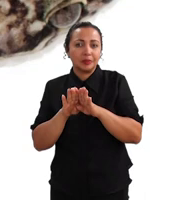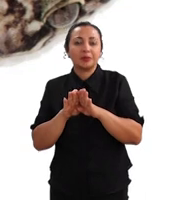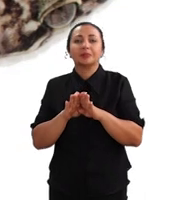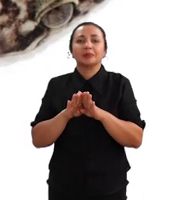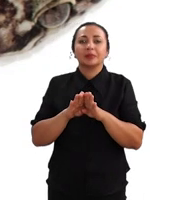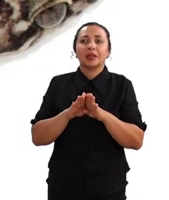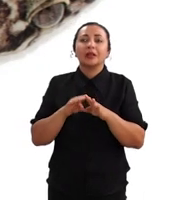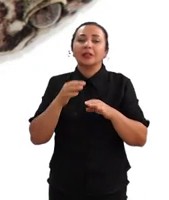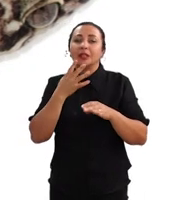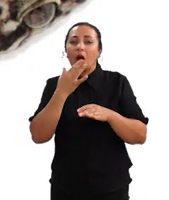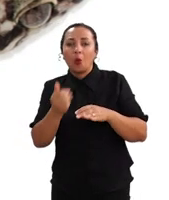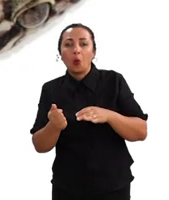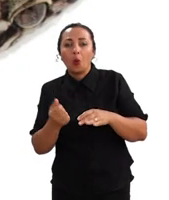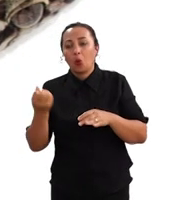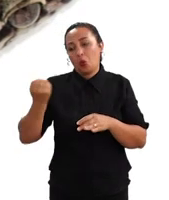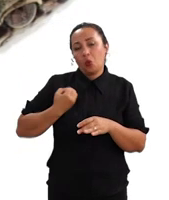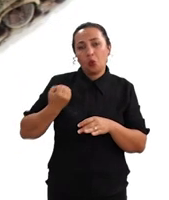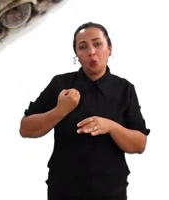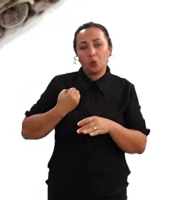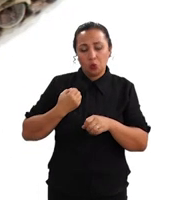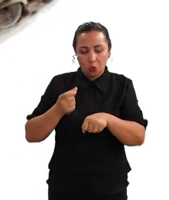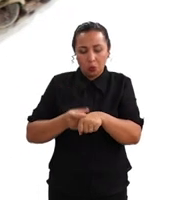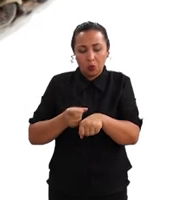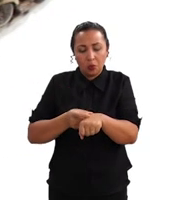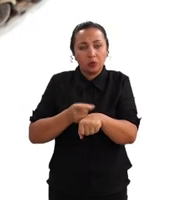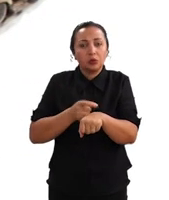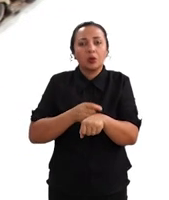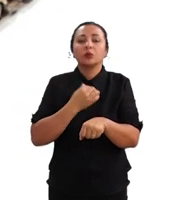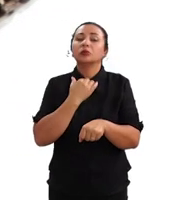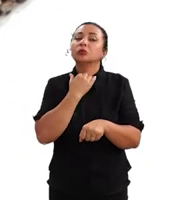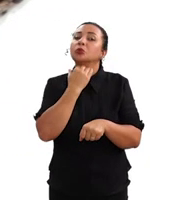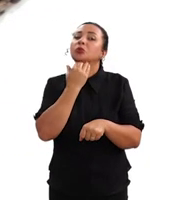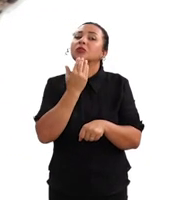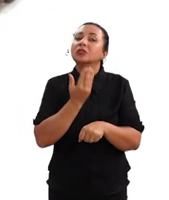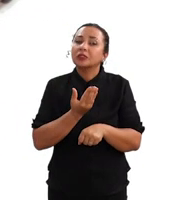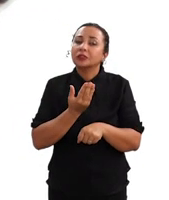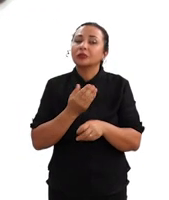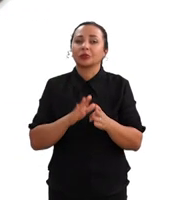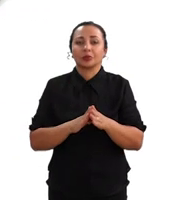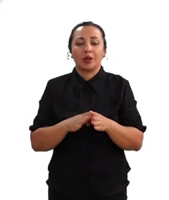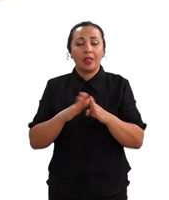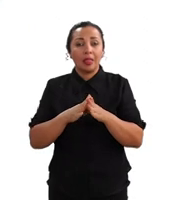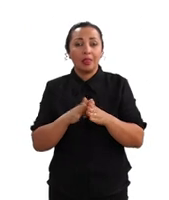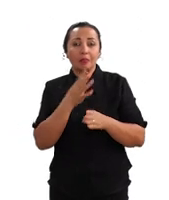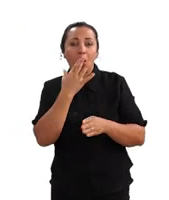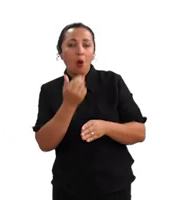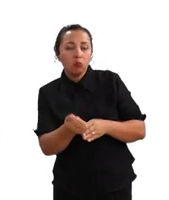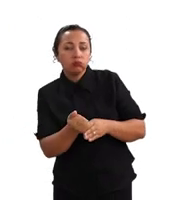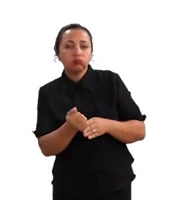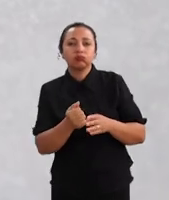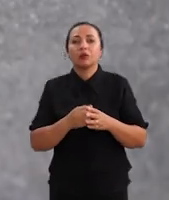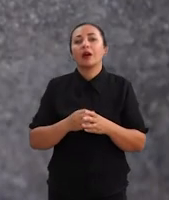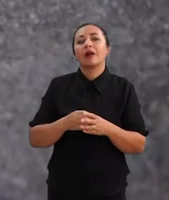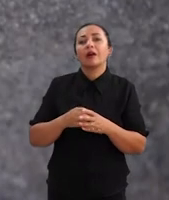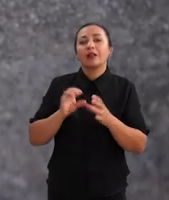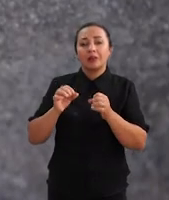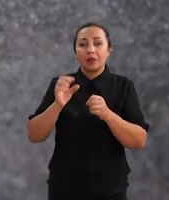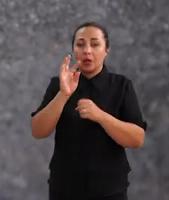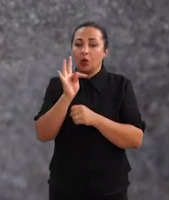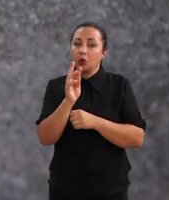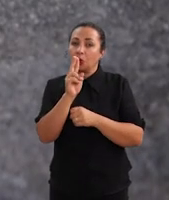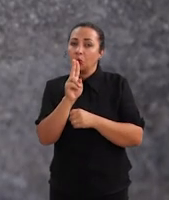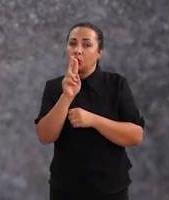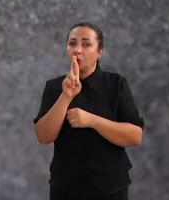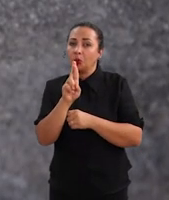tamanho, a disposição e o número das escamas do queixo, da região angular, pelo padrão de coloração, pela disposição dos